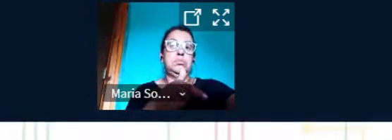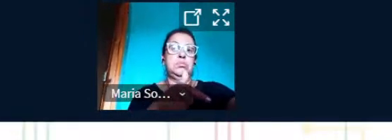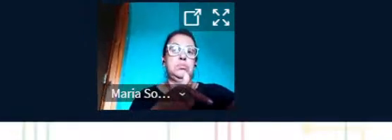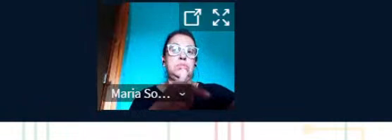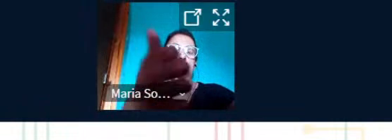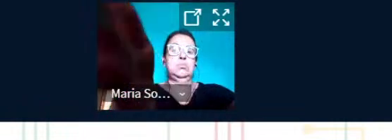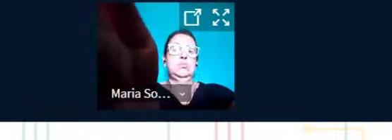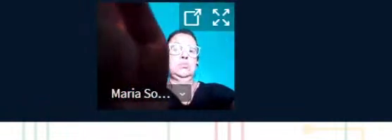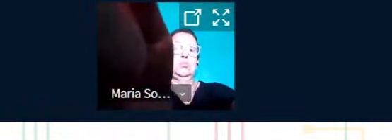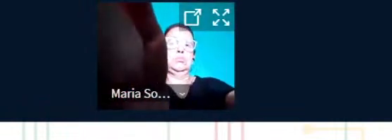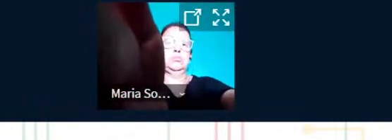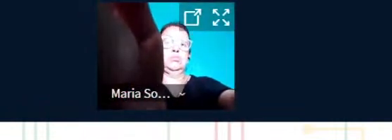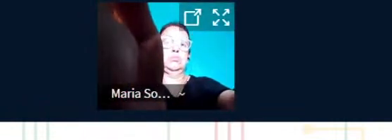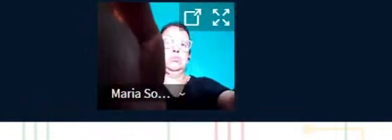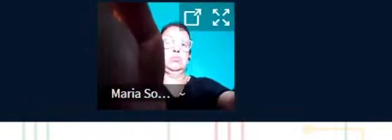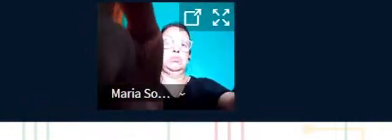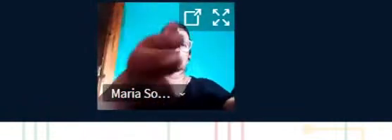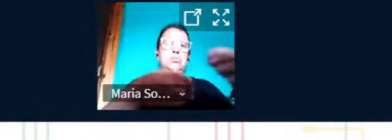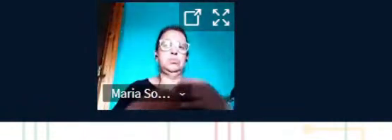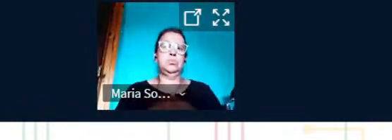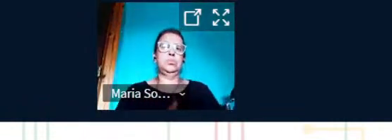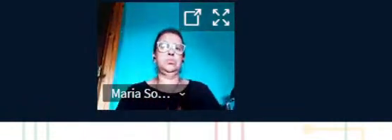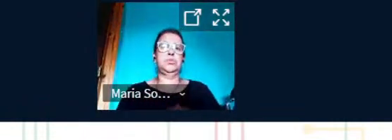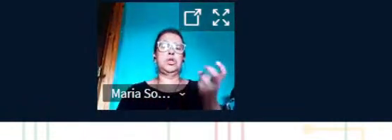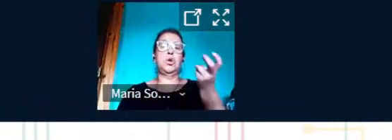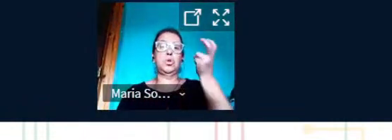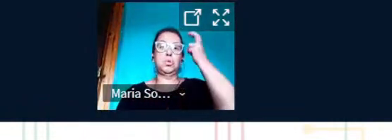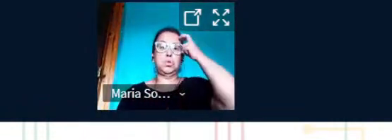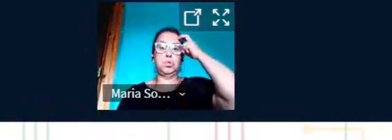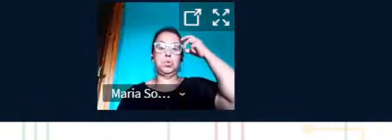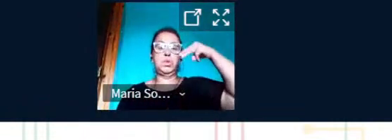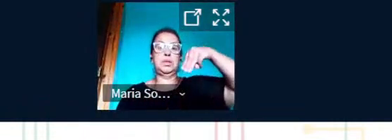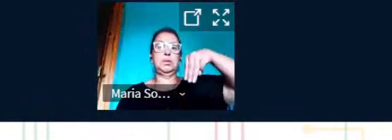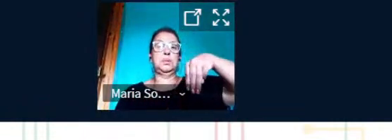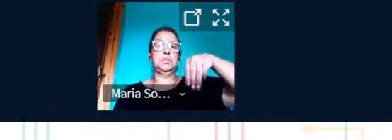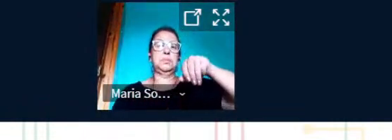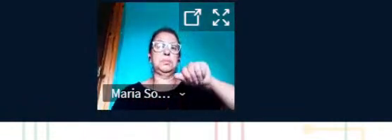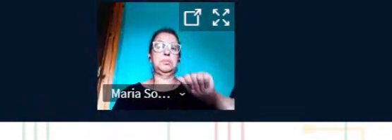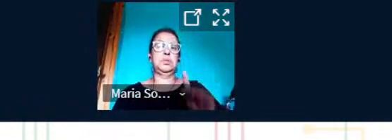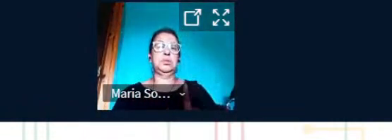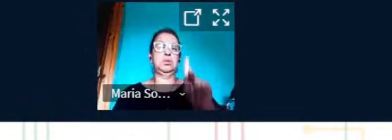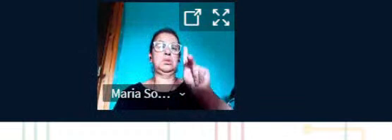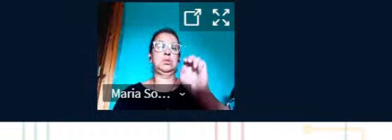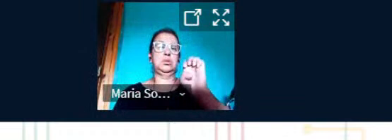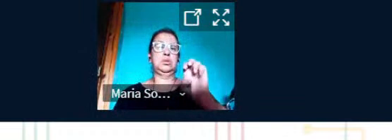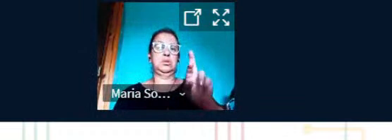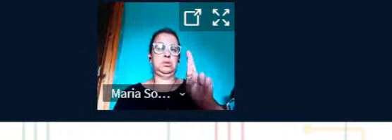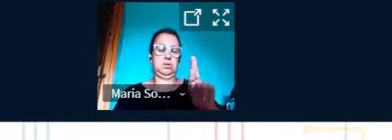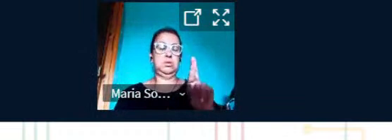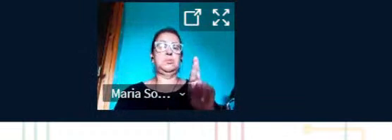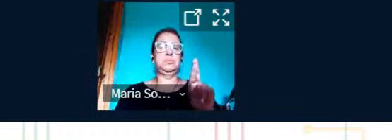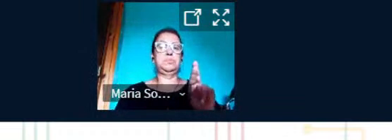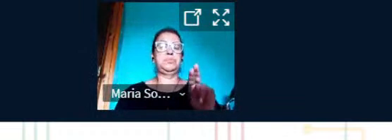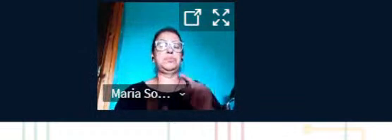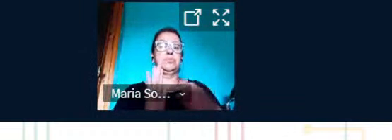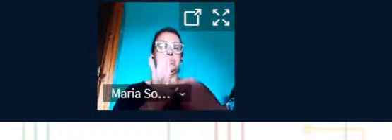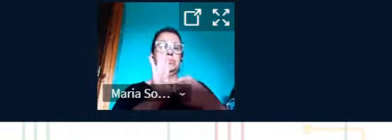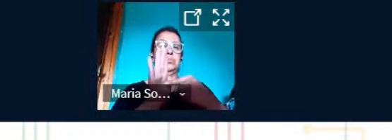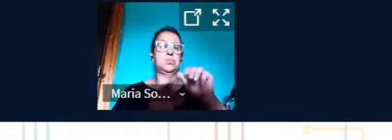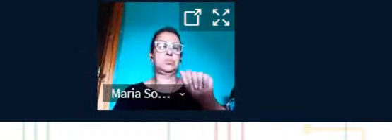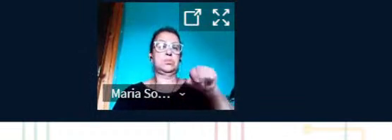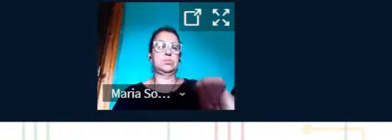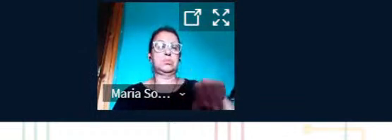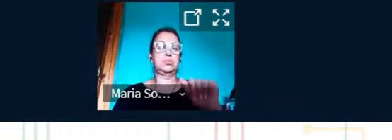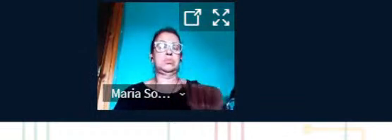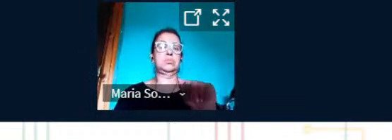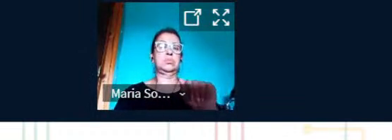Cultura Maker. É o quarto trabalho apresentado. A apresentadora é Ana Carolina Veloso de Almeida, e o orientador é